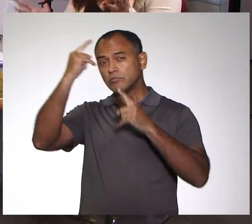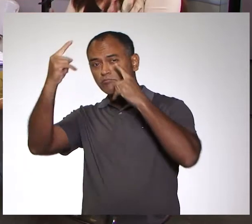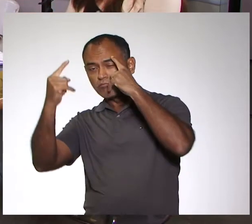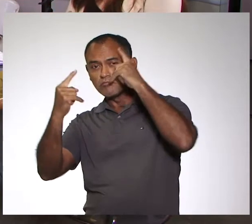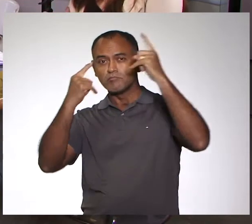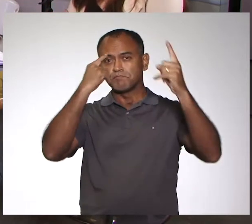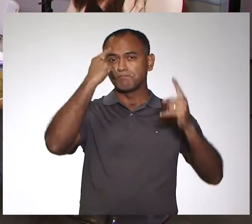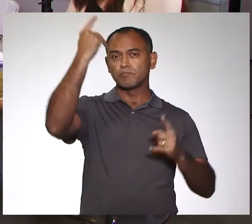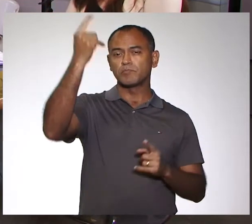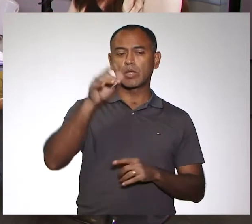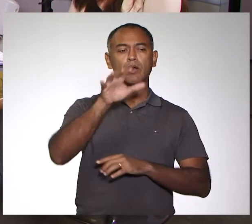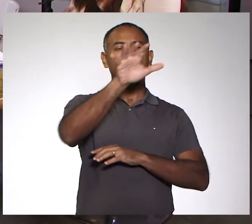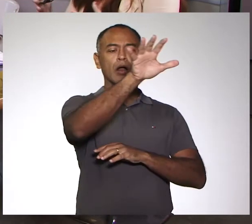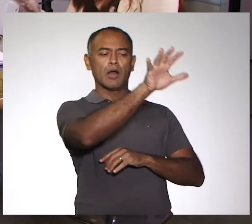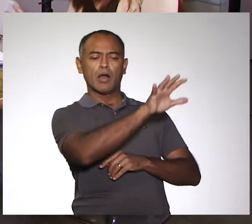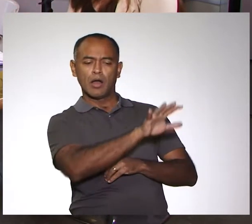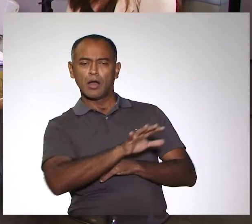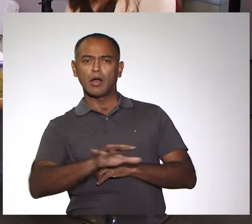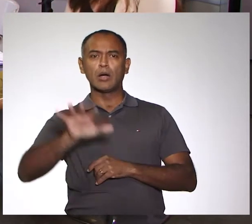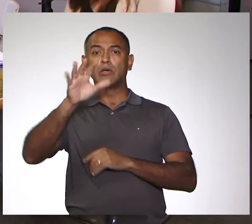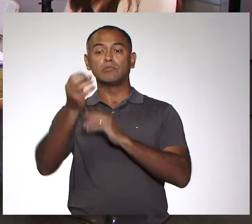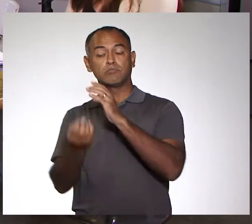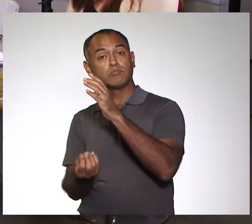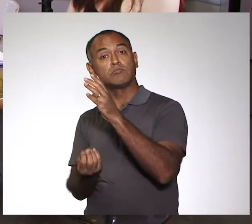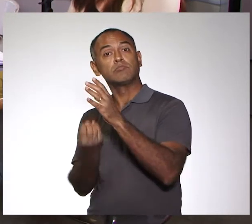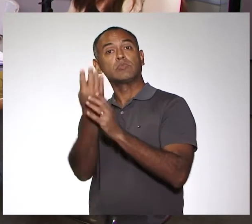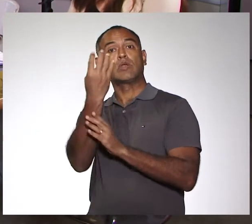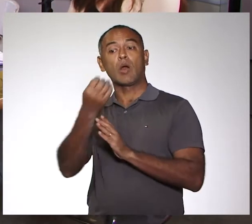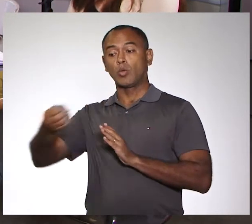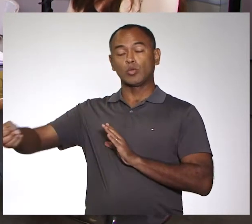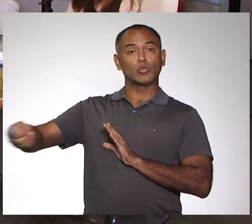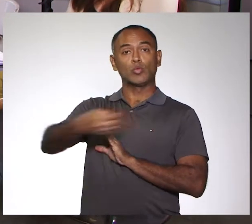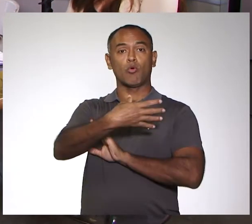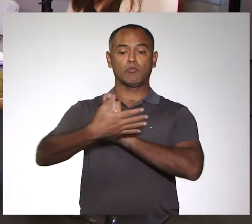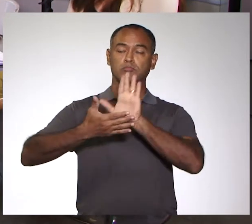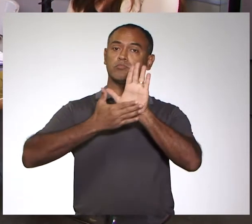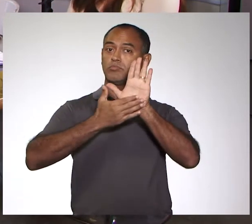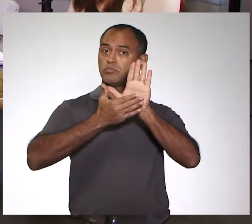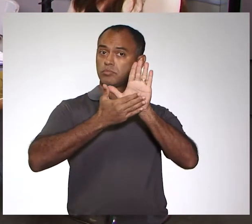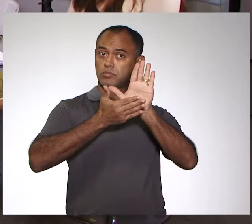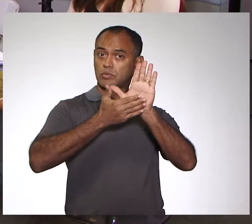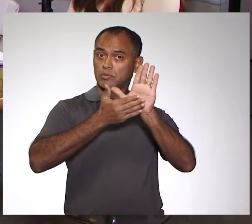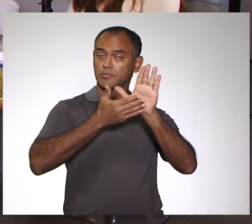idealizar, para a gente ver que área que a gente poderia criar uma nova proposta.